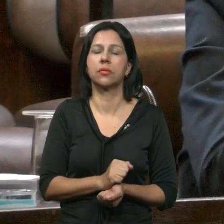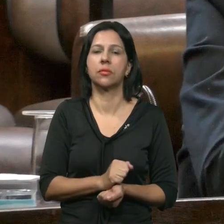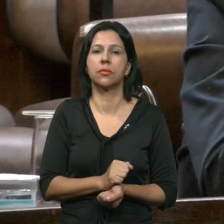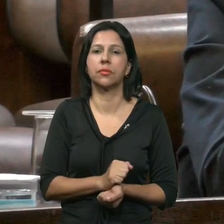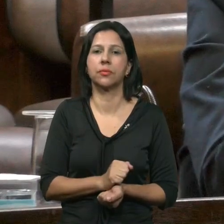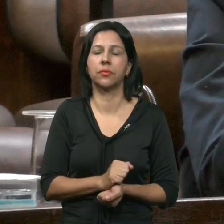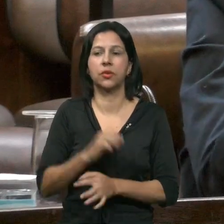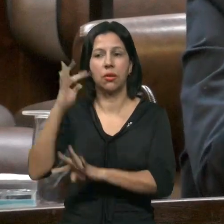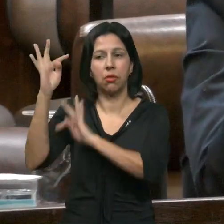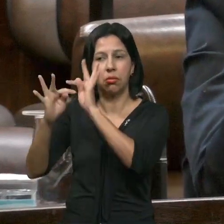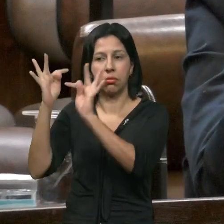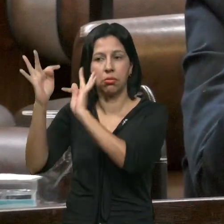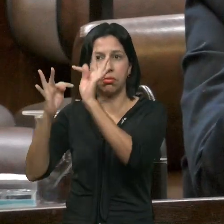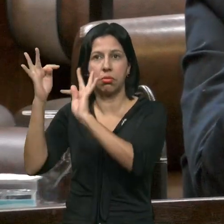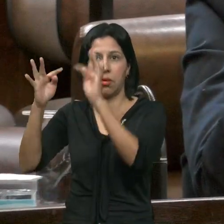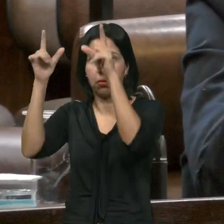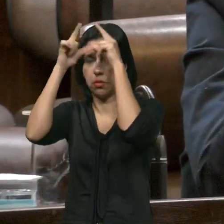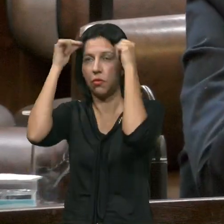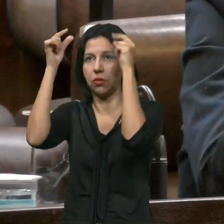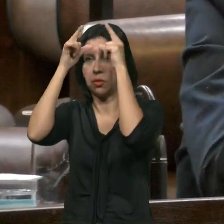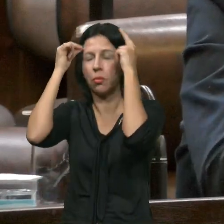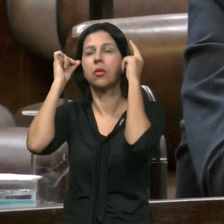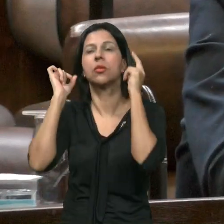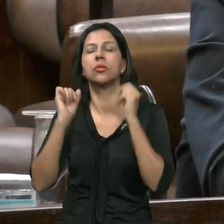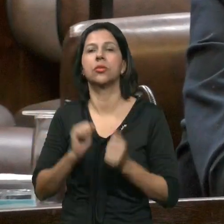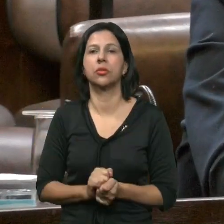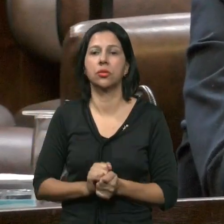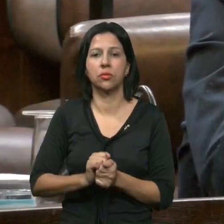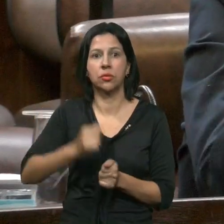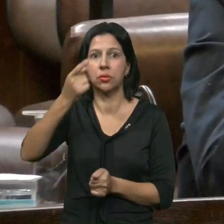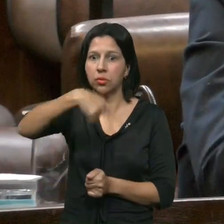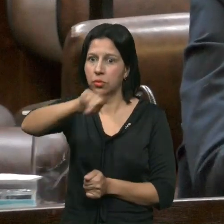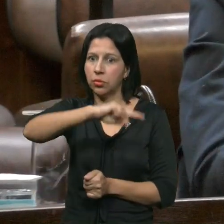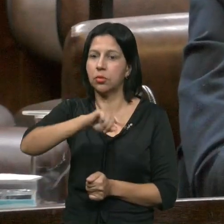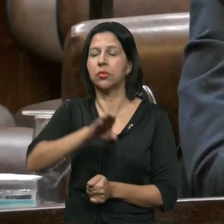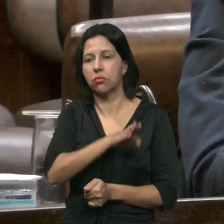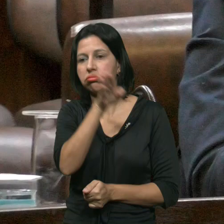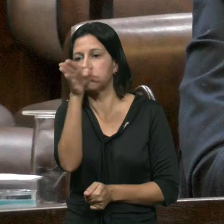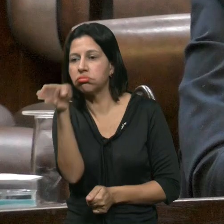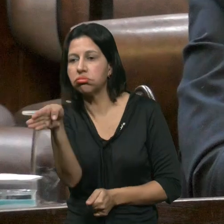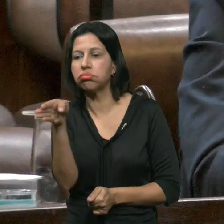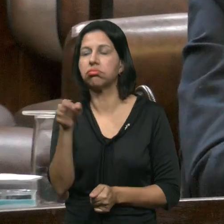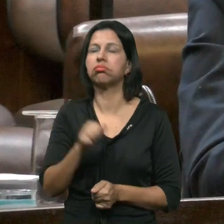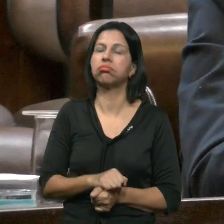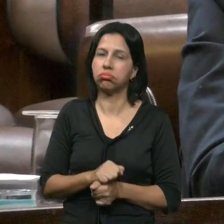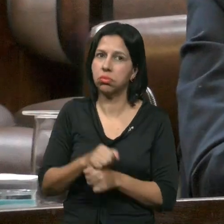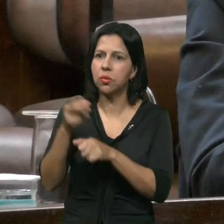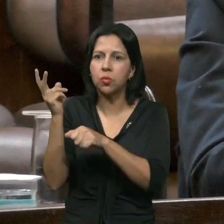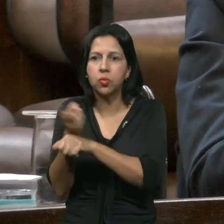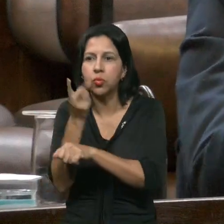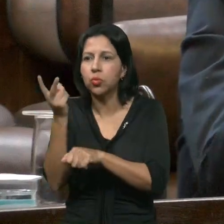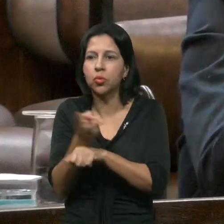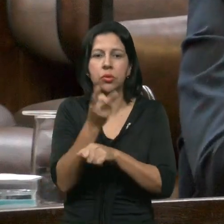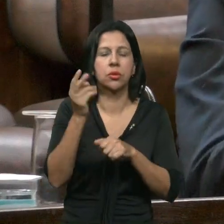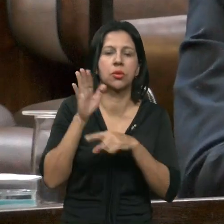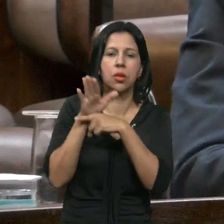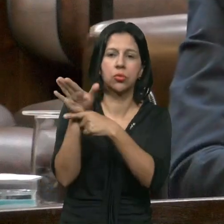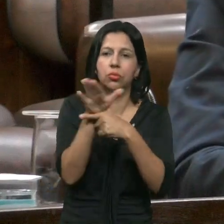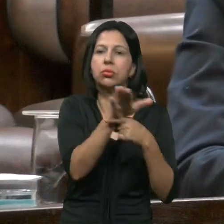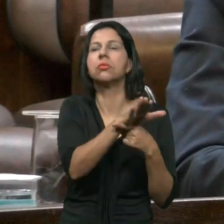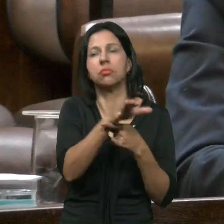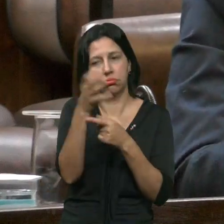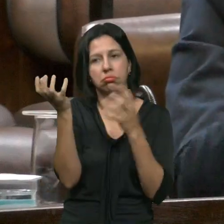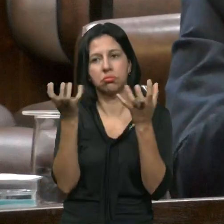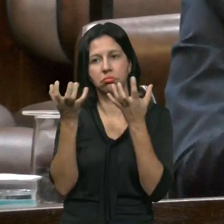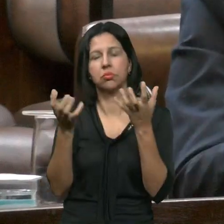Técnicos De Enfermagem Que nós Estivemos Lá Fomos Atrás Eu apresentaria